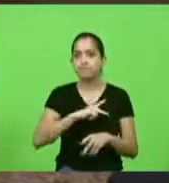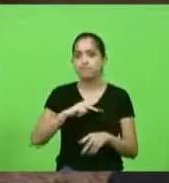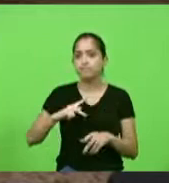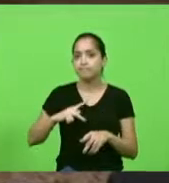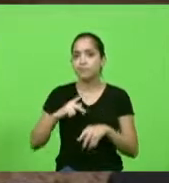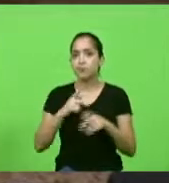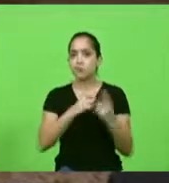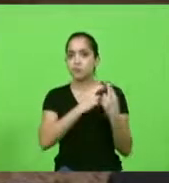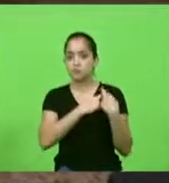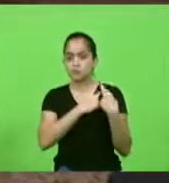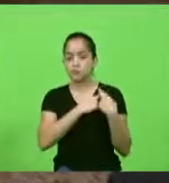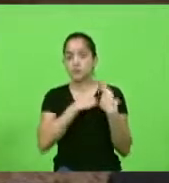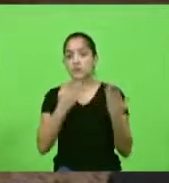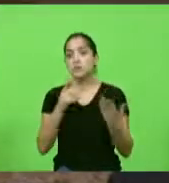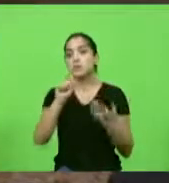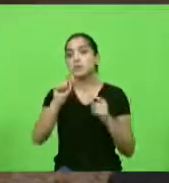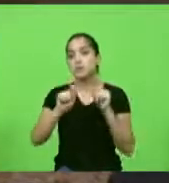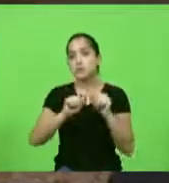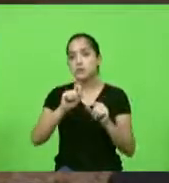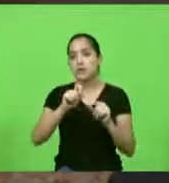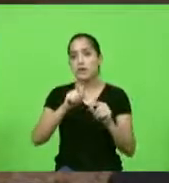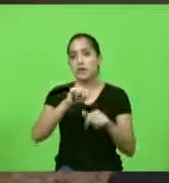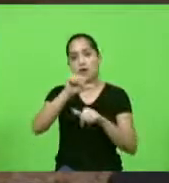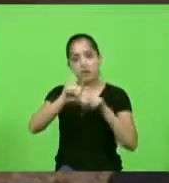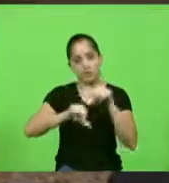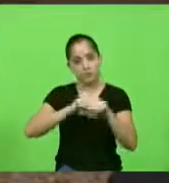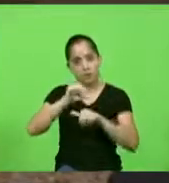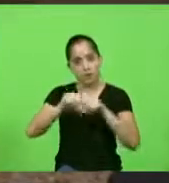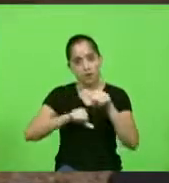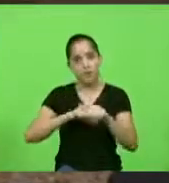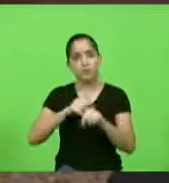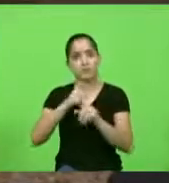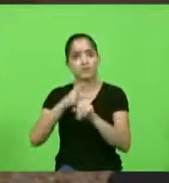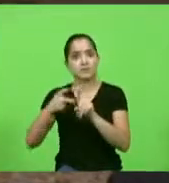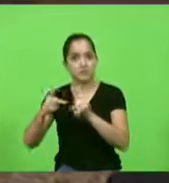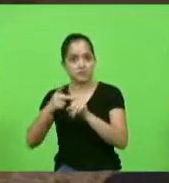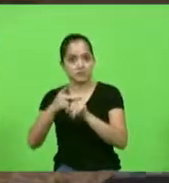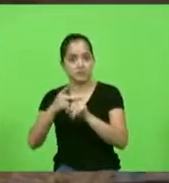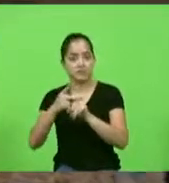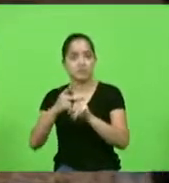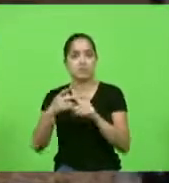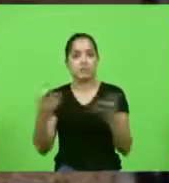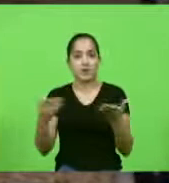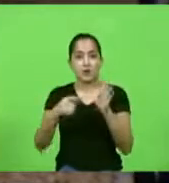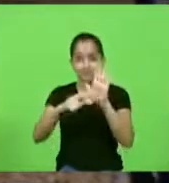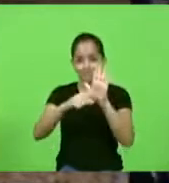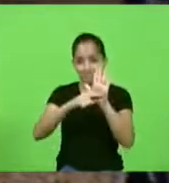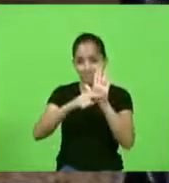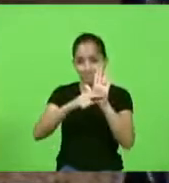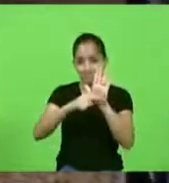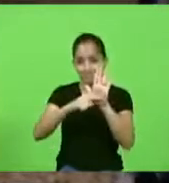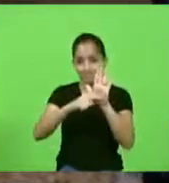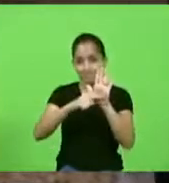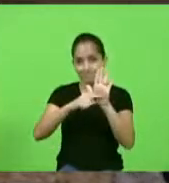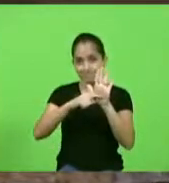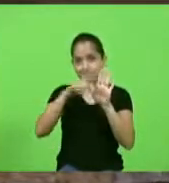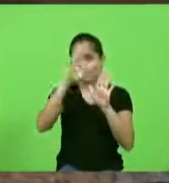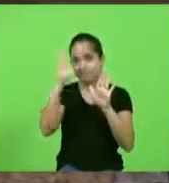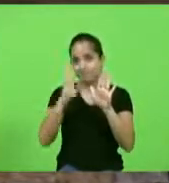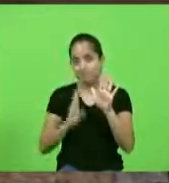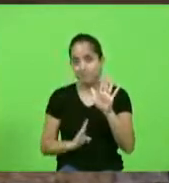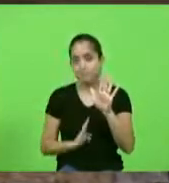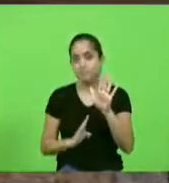reforma da previdência nossa previdência tem o maior déficit atuarial per capita do Brasil é isso mesmo